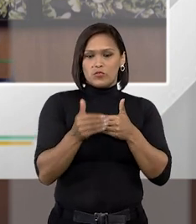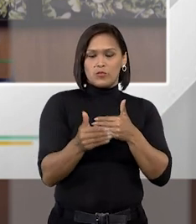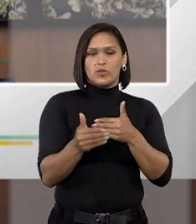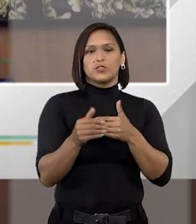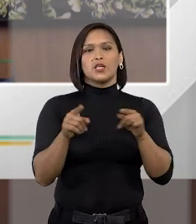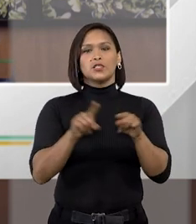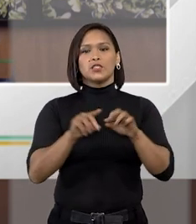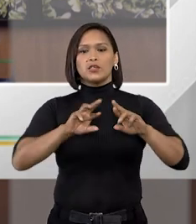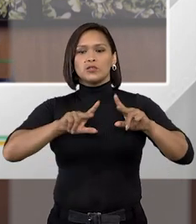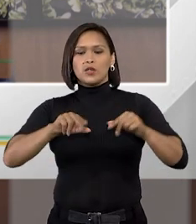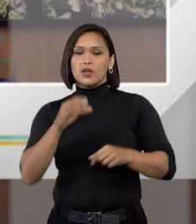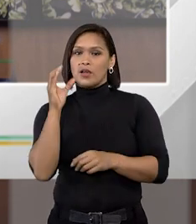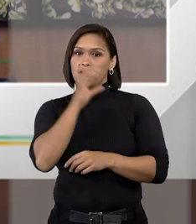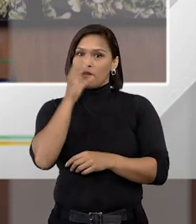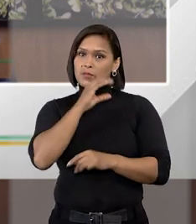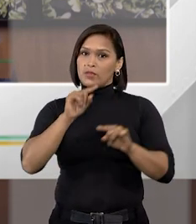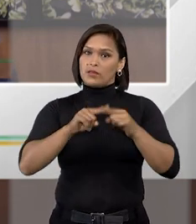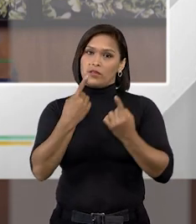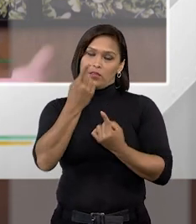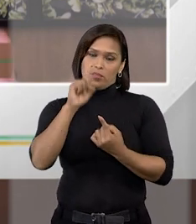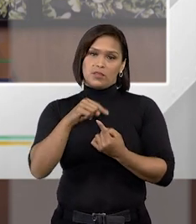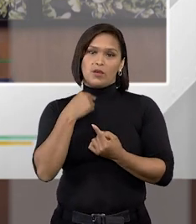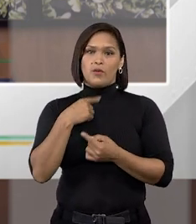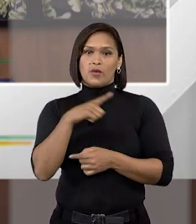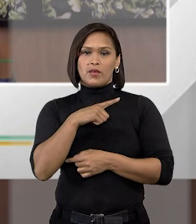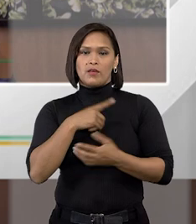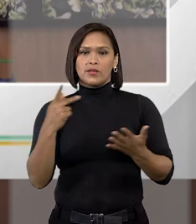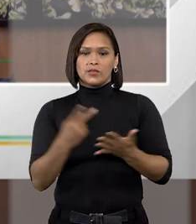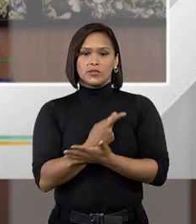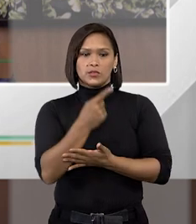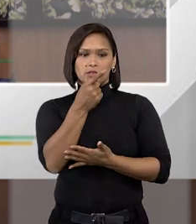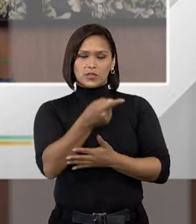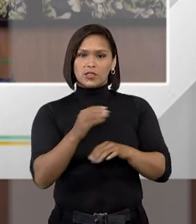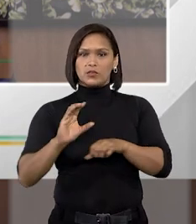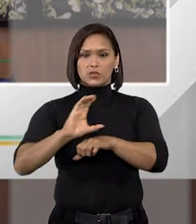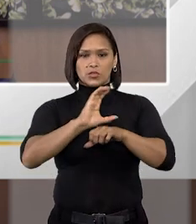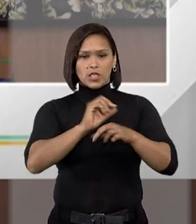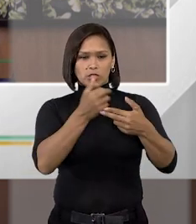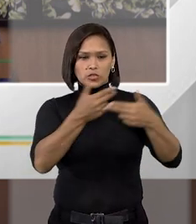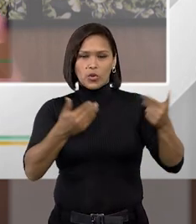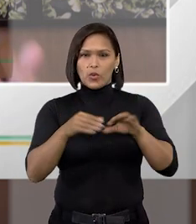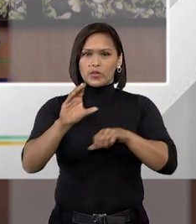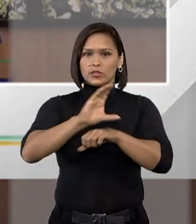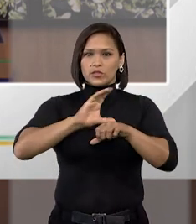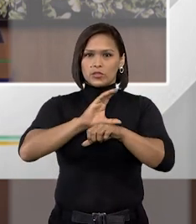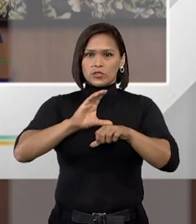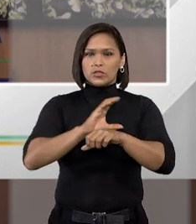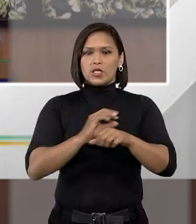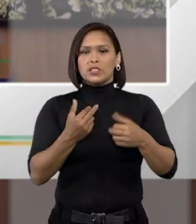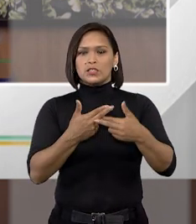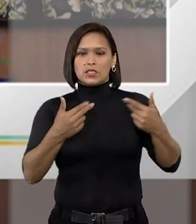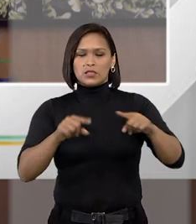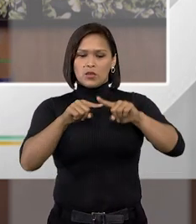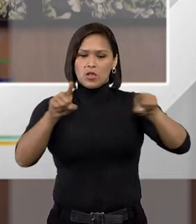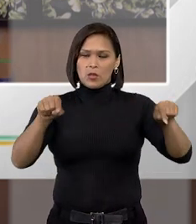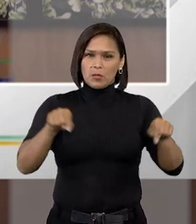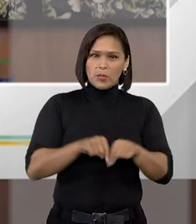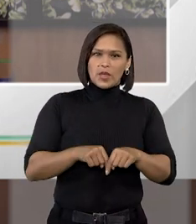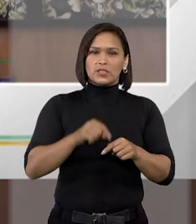de execução de uma maneira mais rápida então deriva desse estado de coisas inconstitucionais dessas masmorras